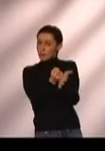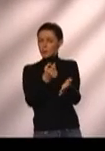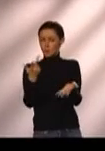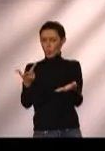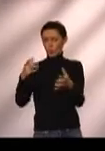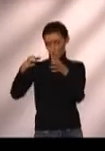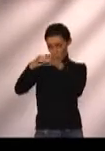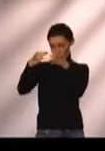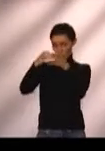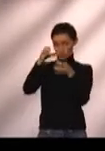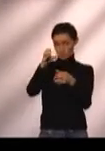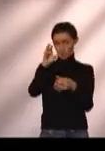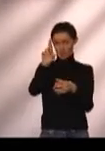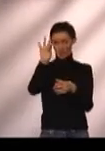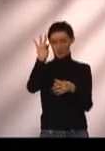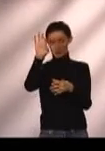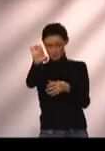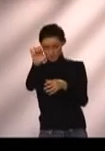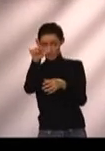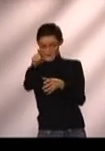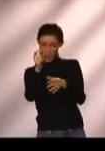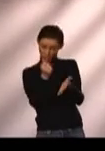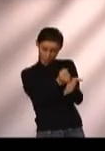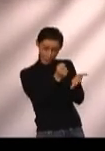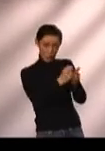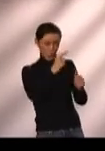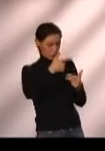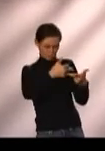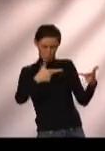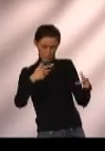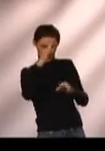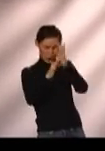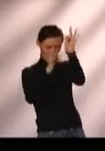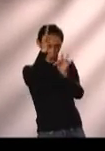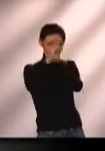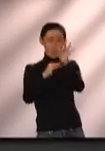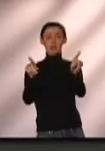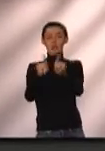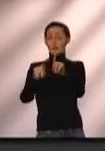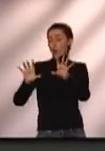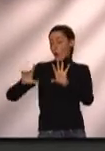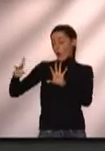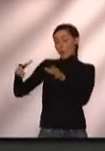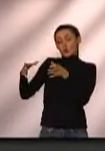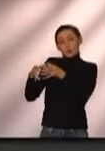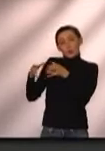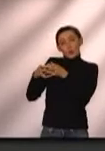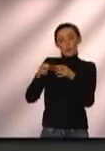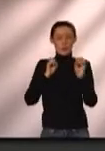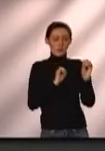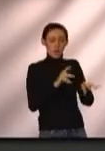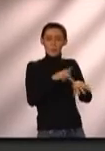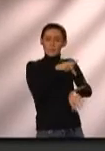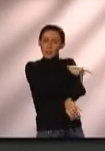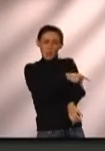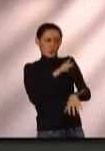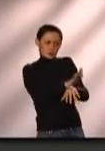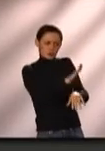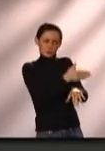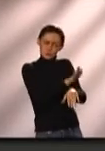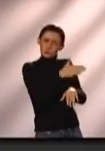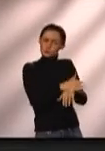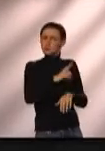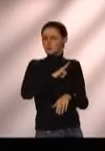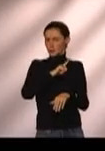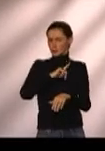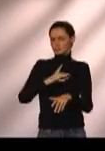suporte técnico através do CRTE e o suporte didático pedagógico através da equipe disciplinar e da equipe pedagógica do Núcleo